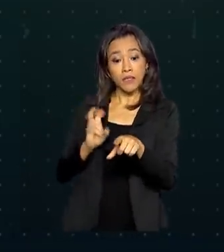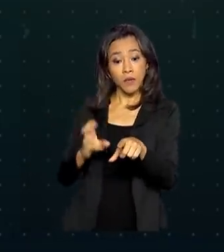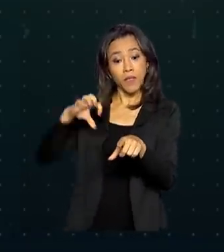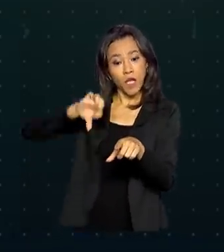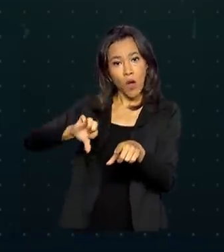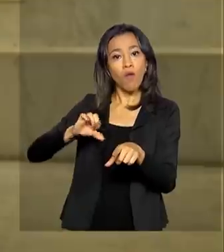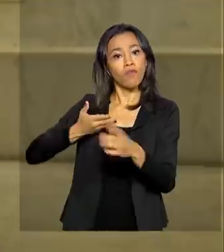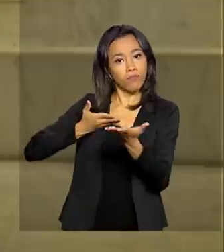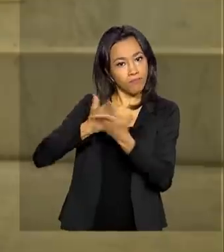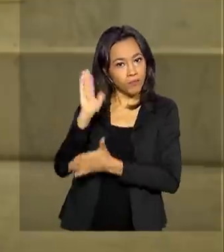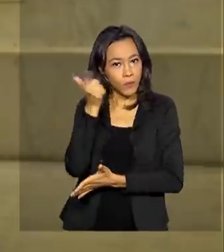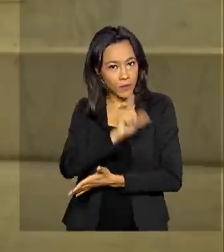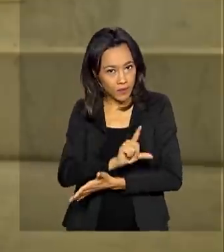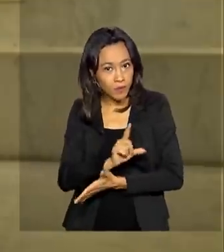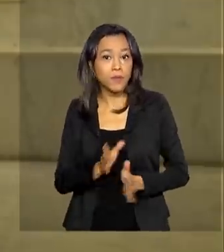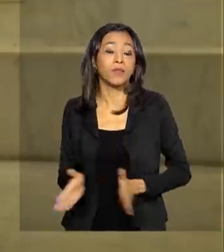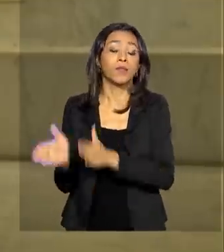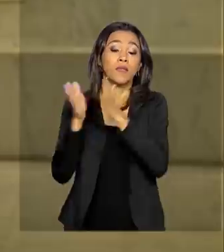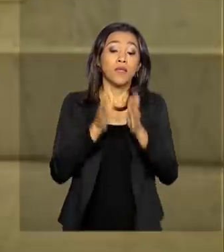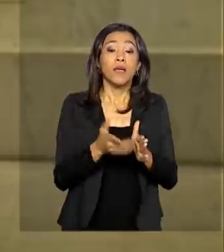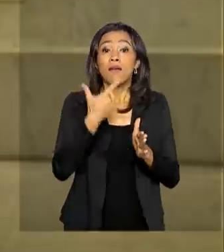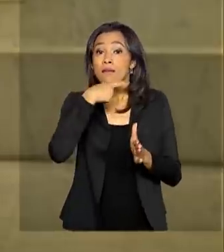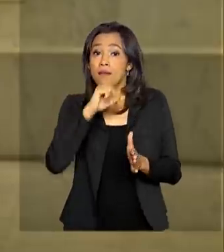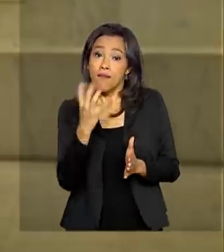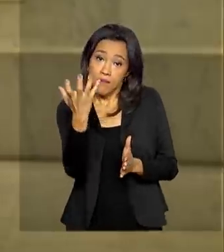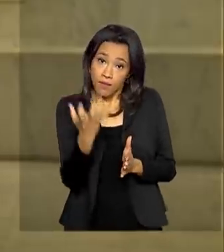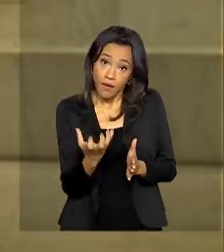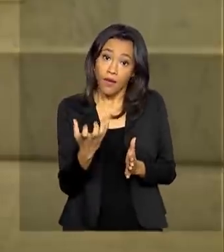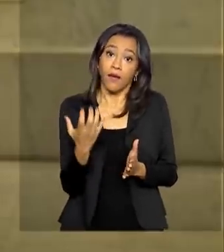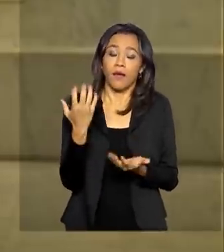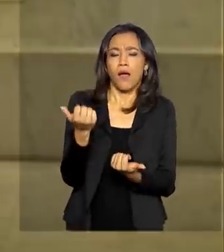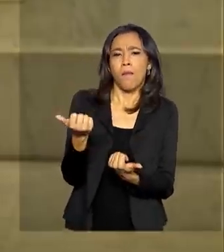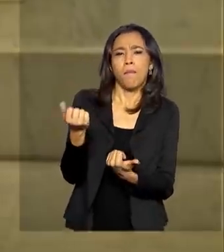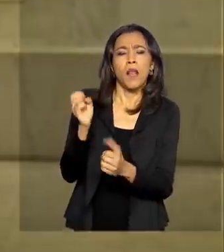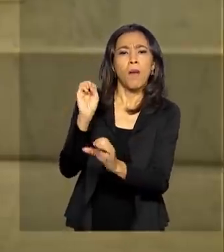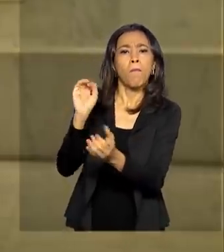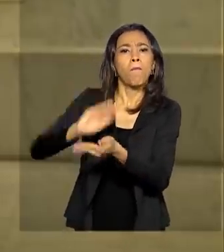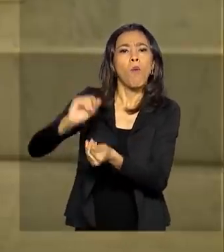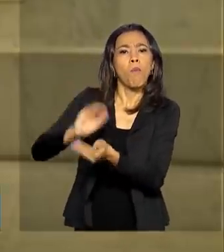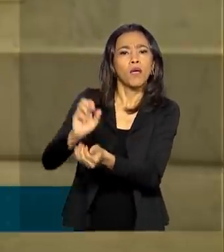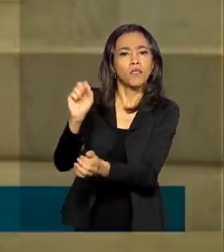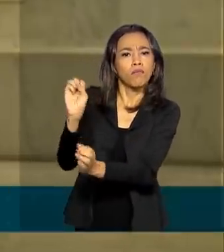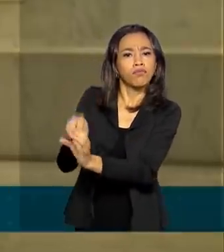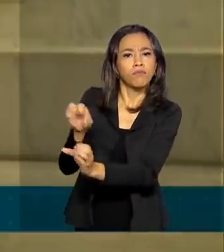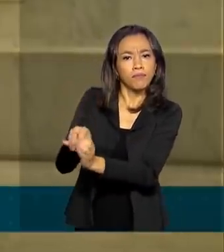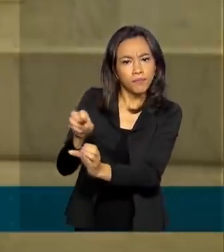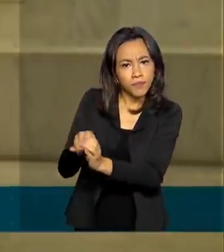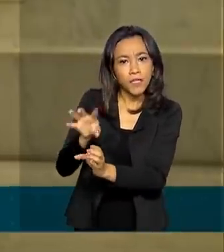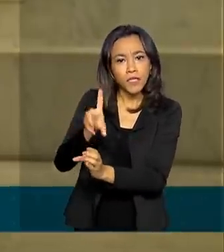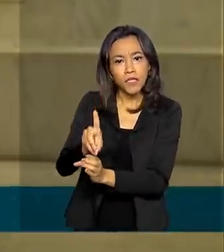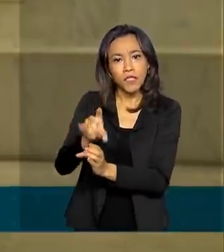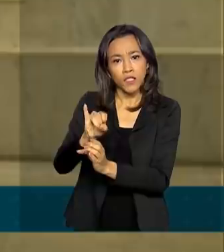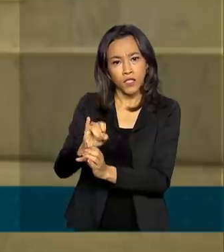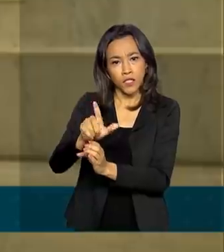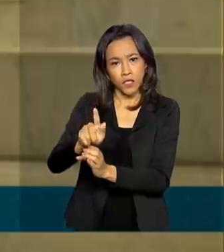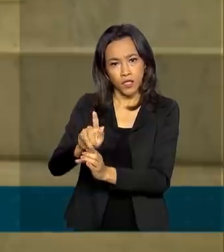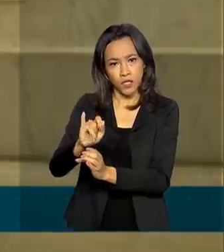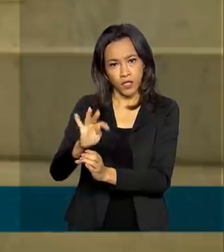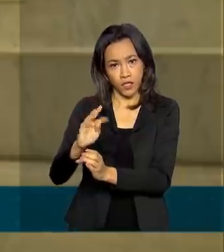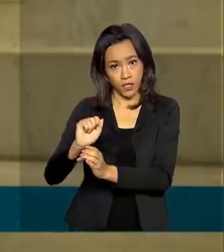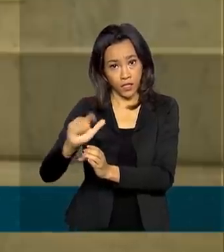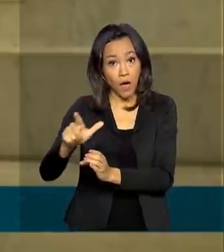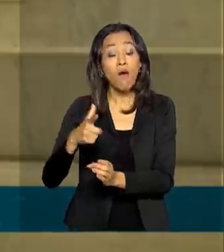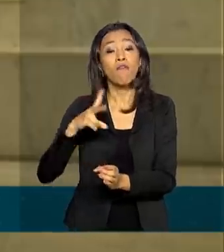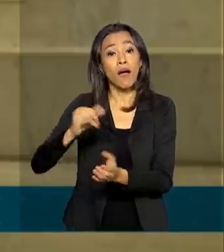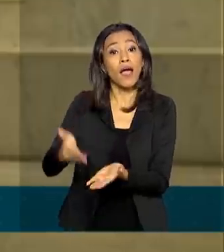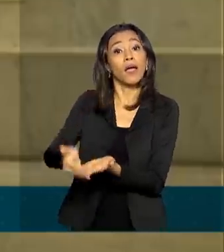aprovados. Para quem optar por receber o auxílio pela poupança social digital, a Caixa irá antecipar o crédito